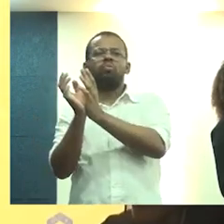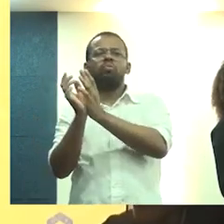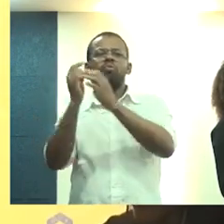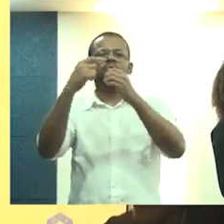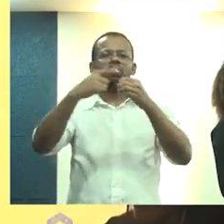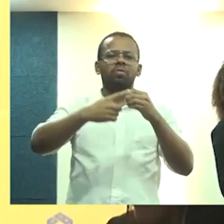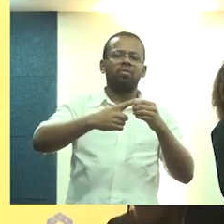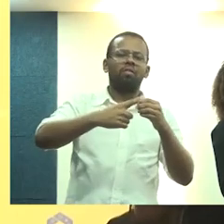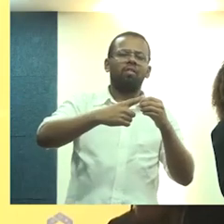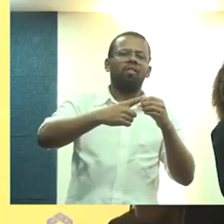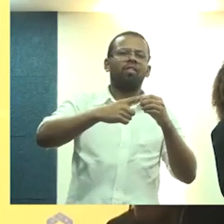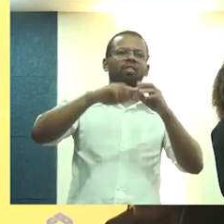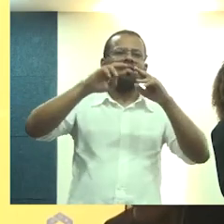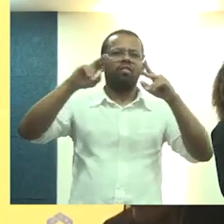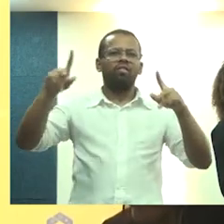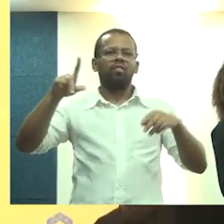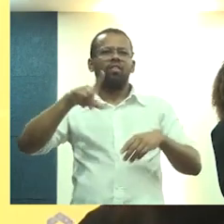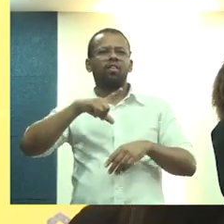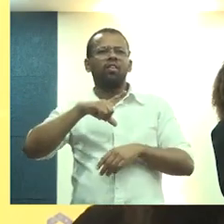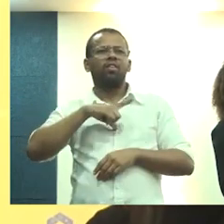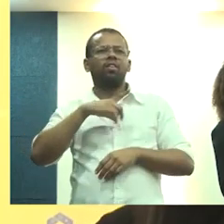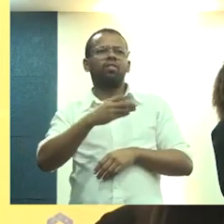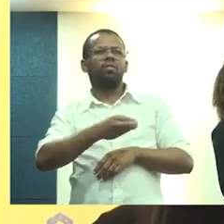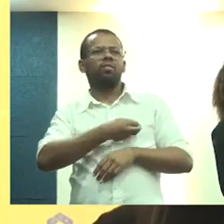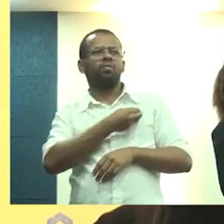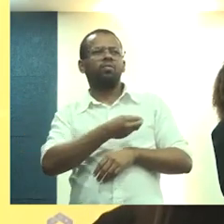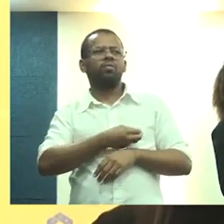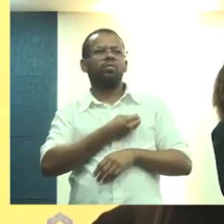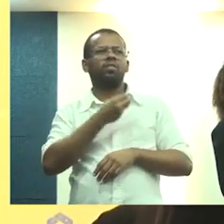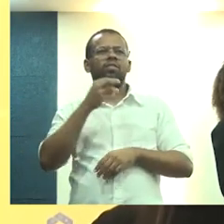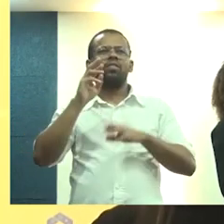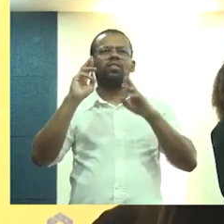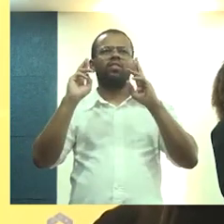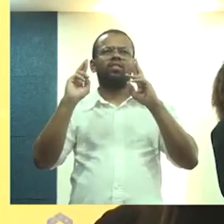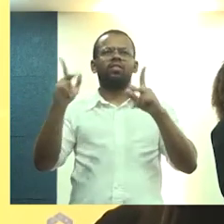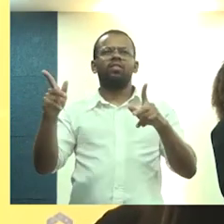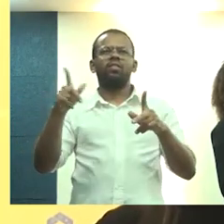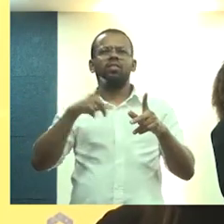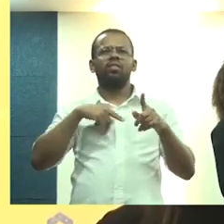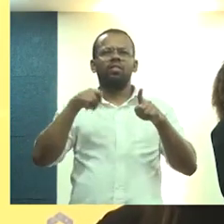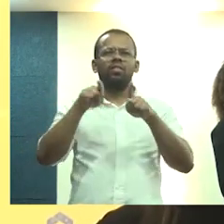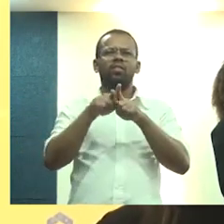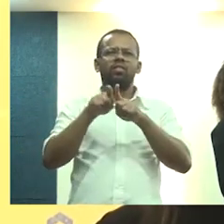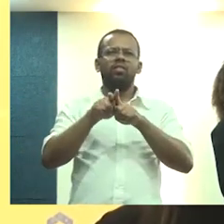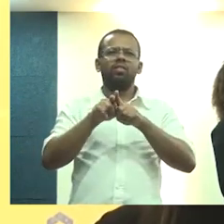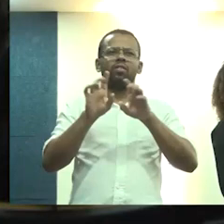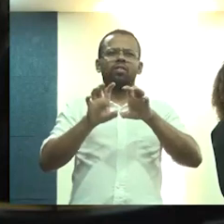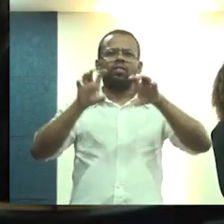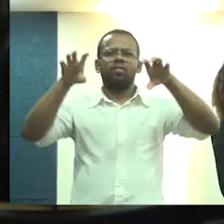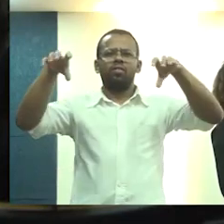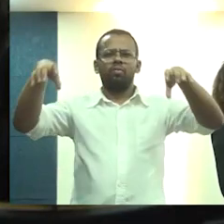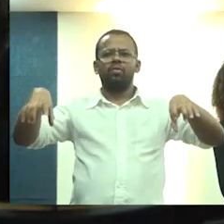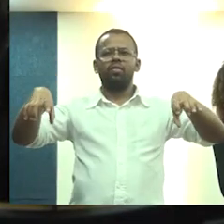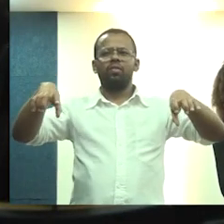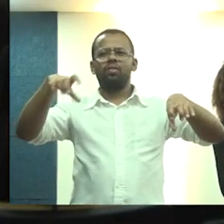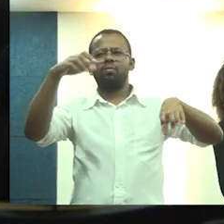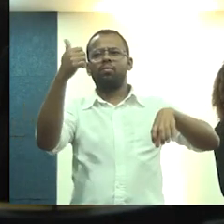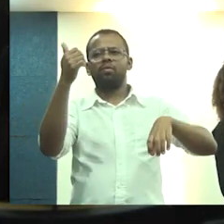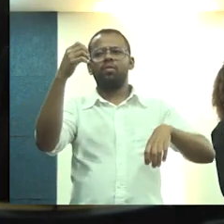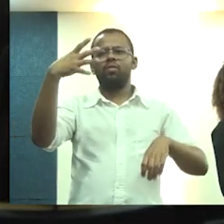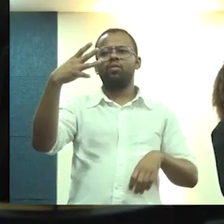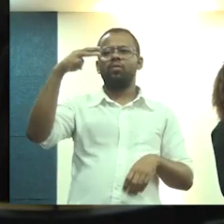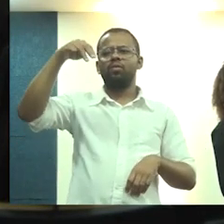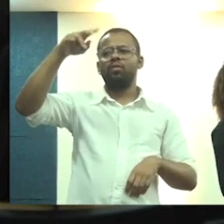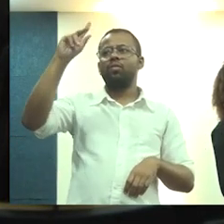distintos, com vida totalmente distinta, e separados por 14 quilômetros entre eles.